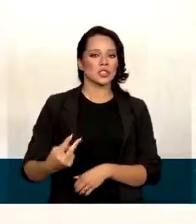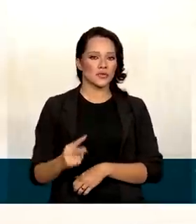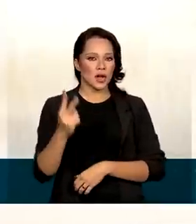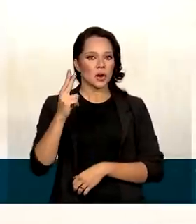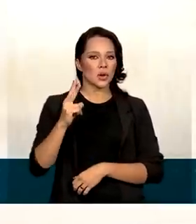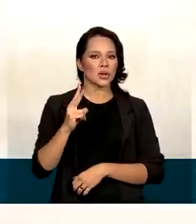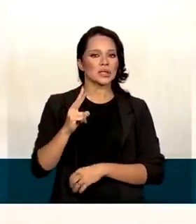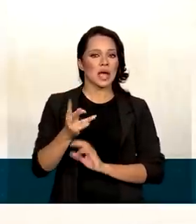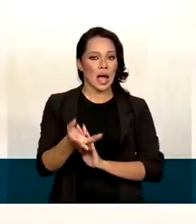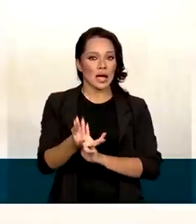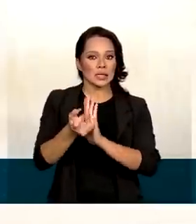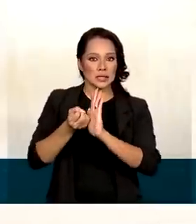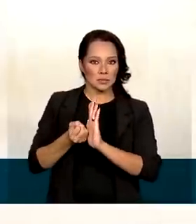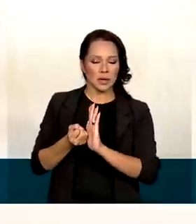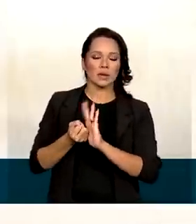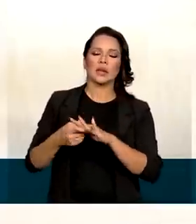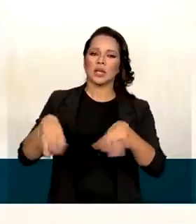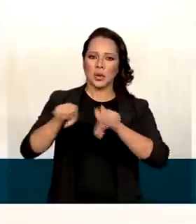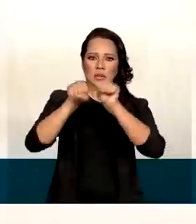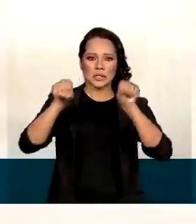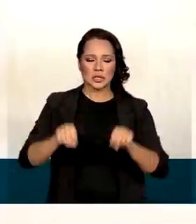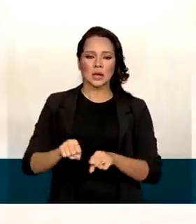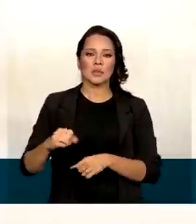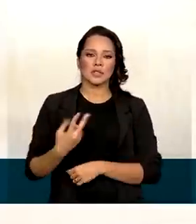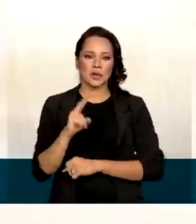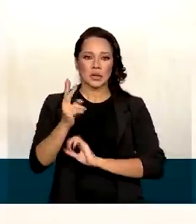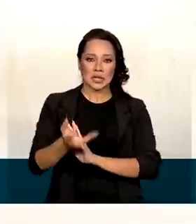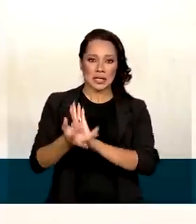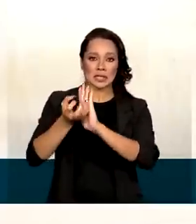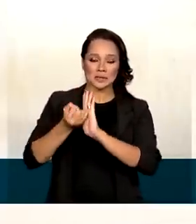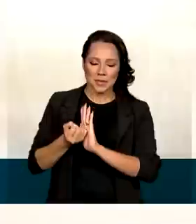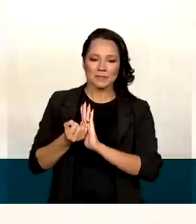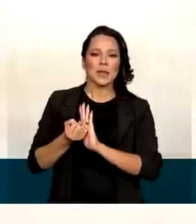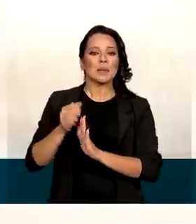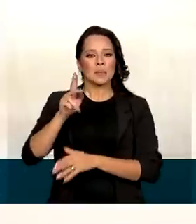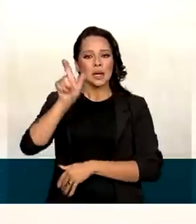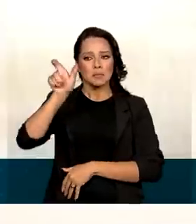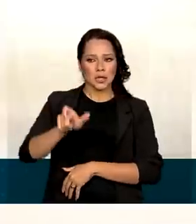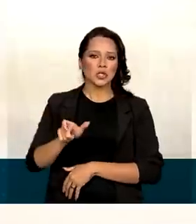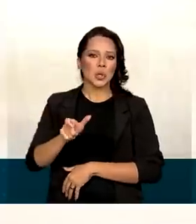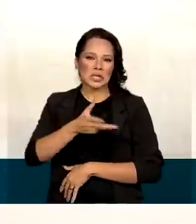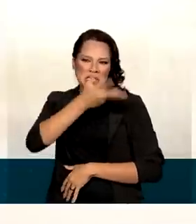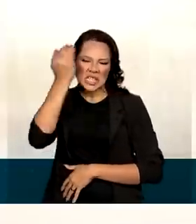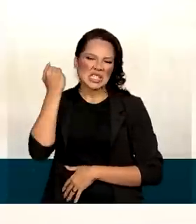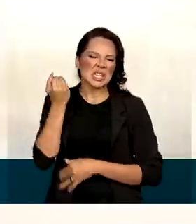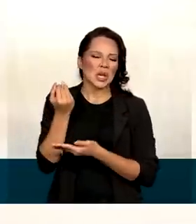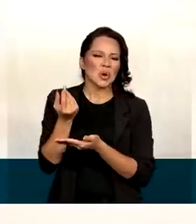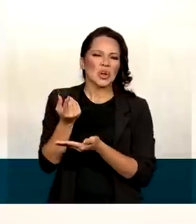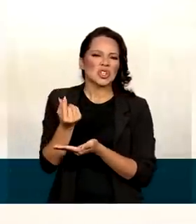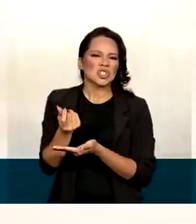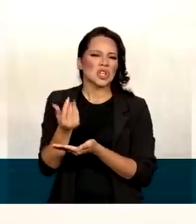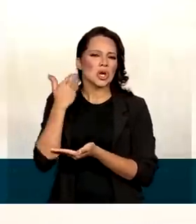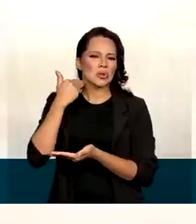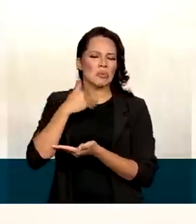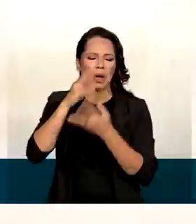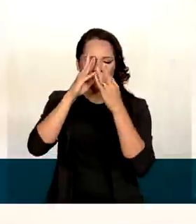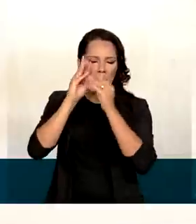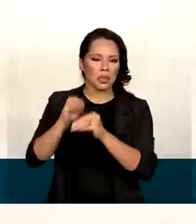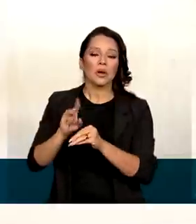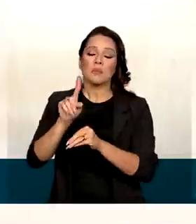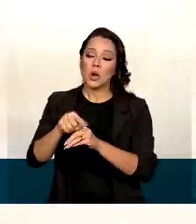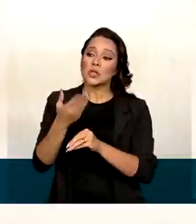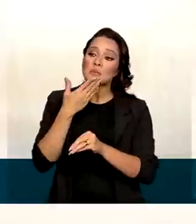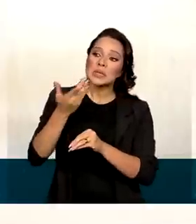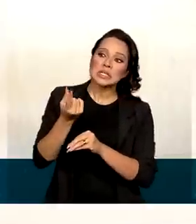valores a receber, o sistema de valores a receber, para que donos desse dinheiro possam consultar e solicitar esse